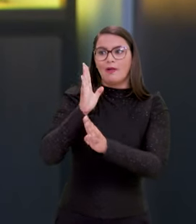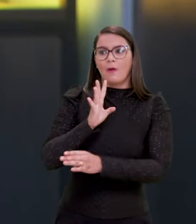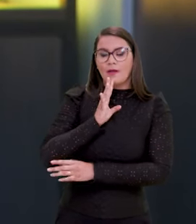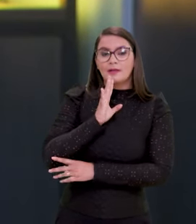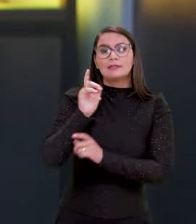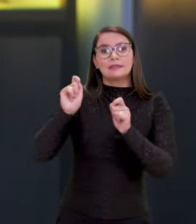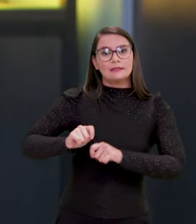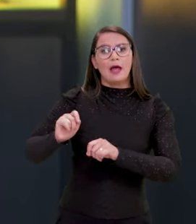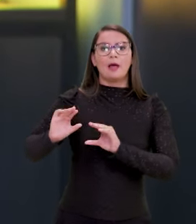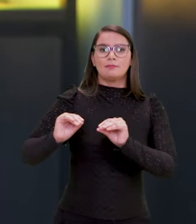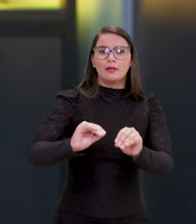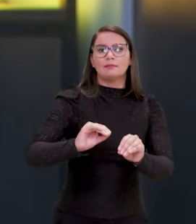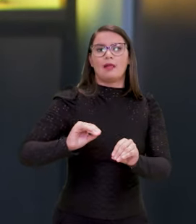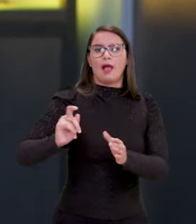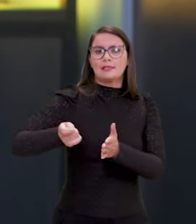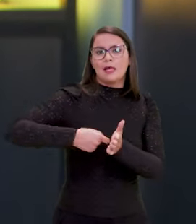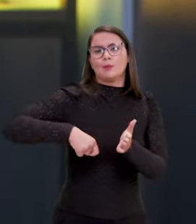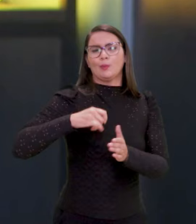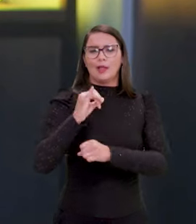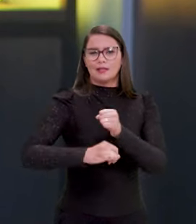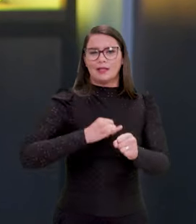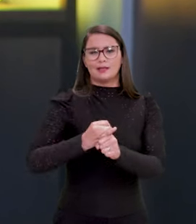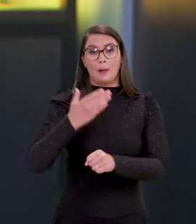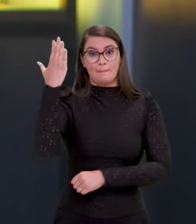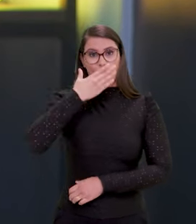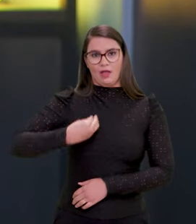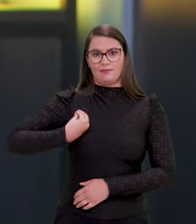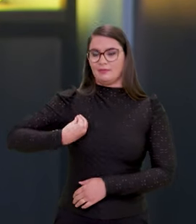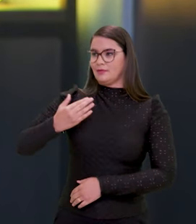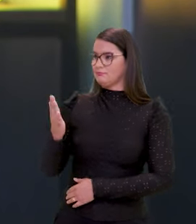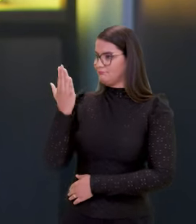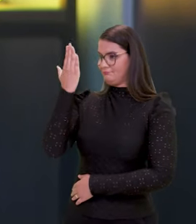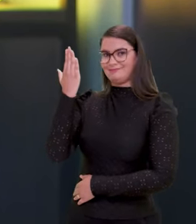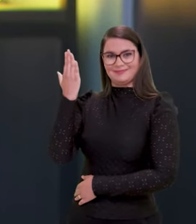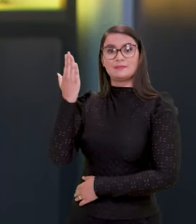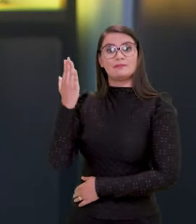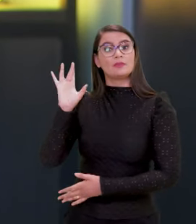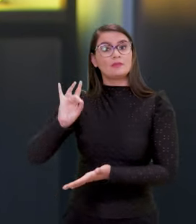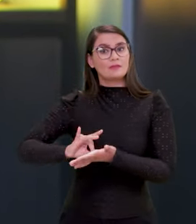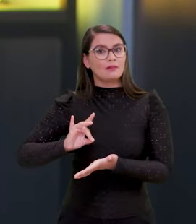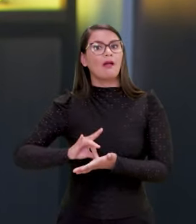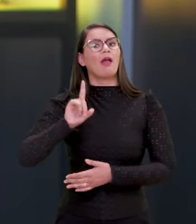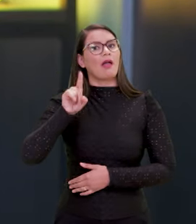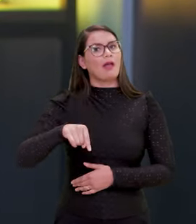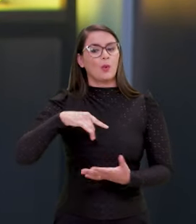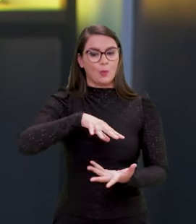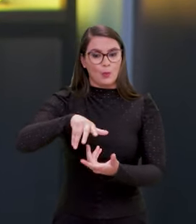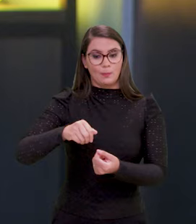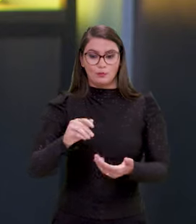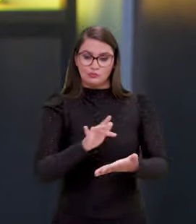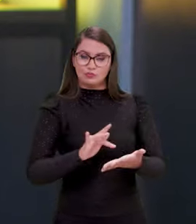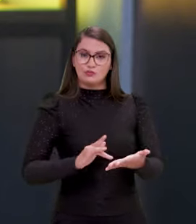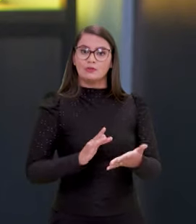e permite que ele faça assinatura eletrônica, que ele faça prova de vida. Então, ela de fato é, no mundo